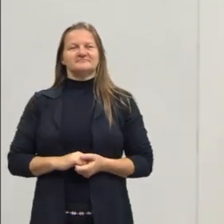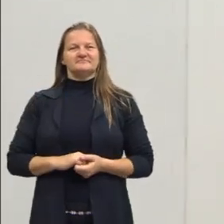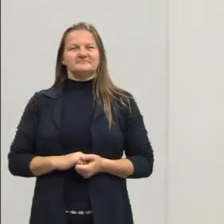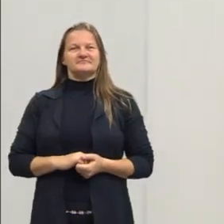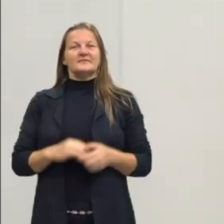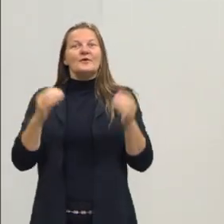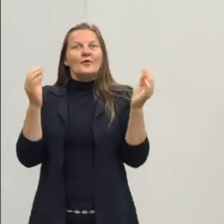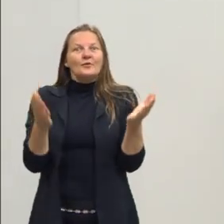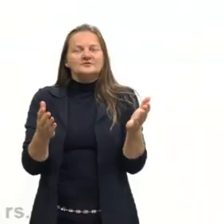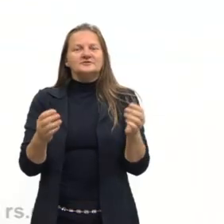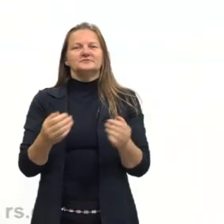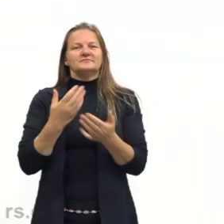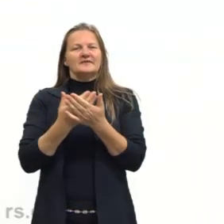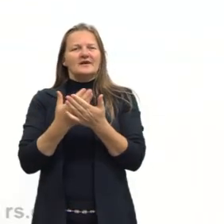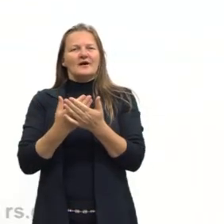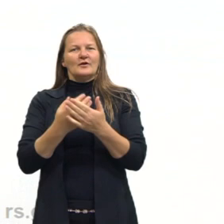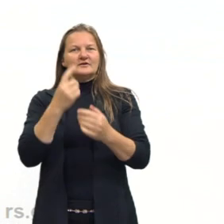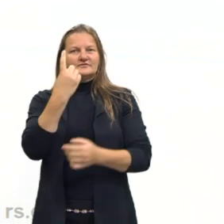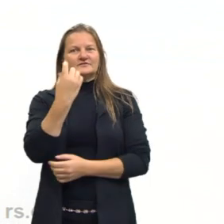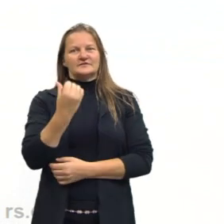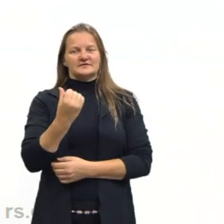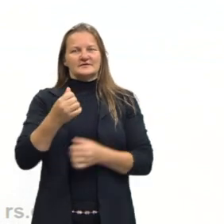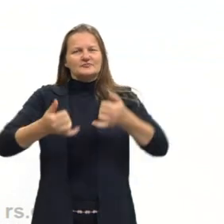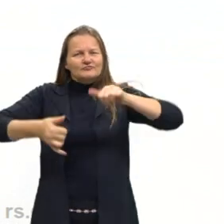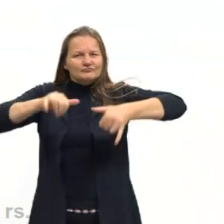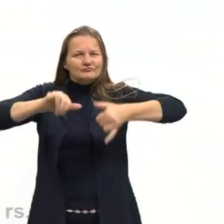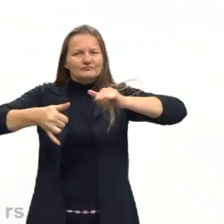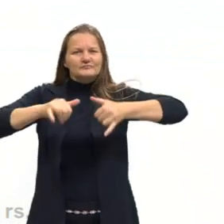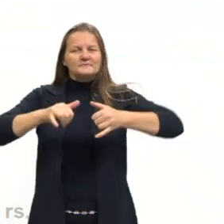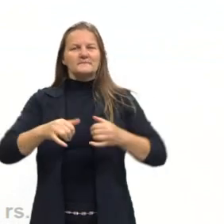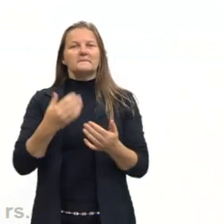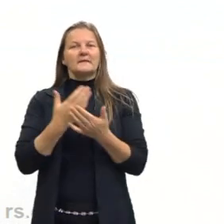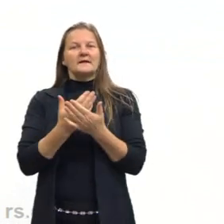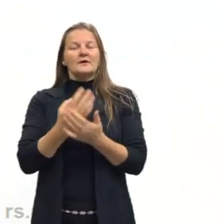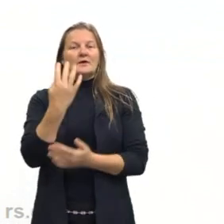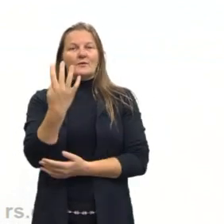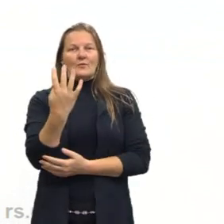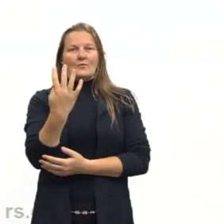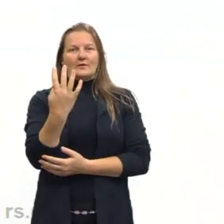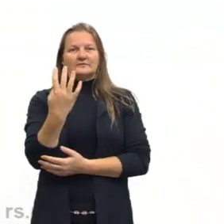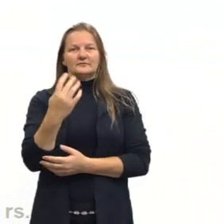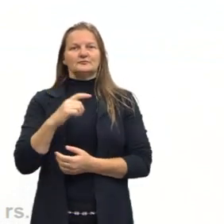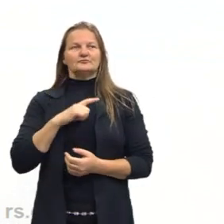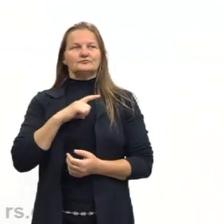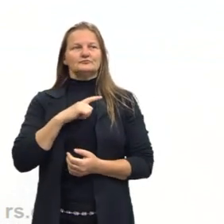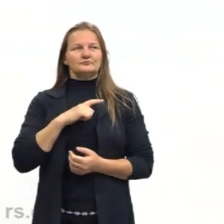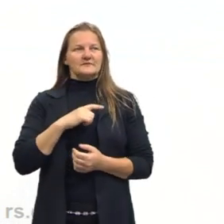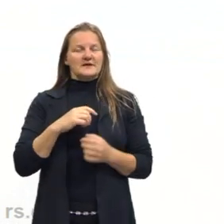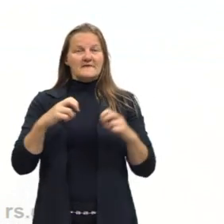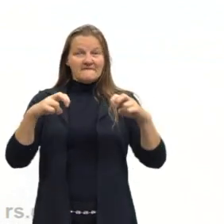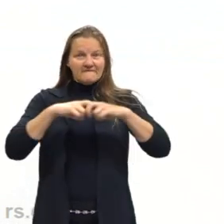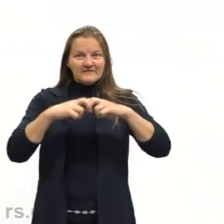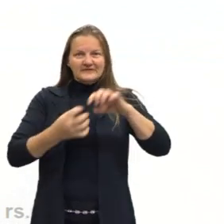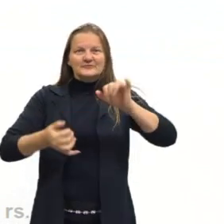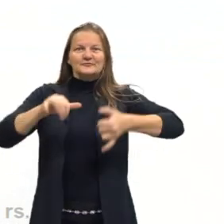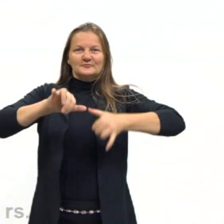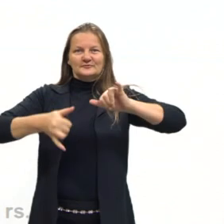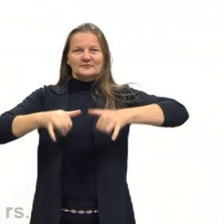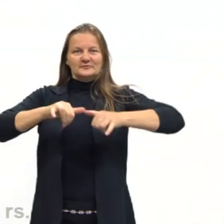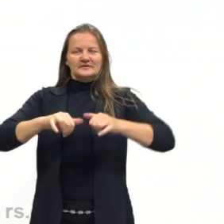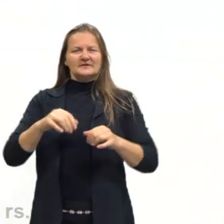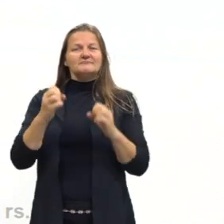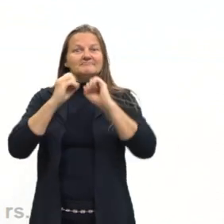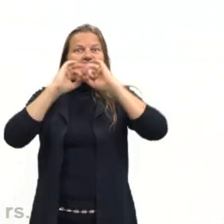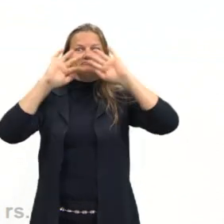Hoje veremos a aula 16 de química, a aula 4 do módulo de fisicoquímica, onde vamos